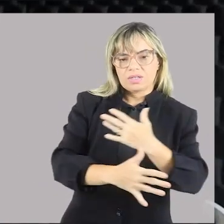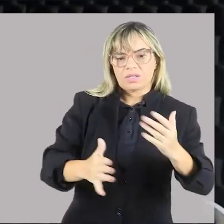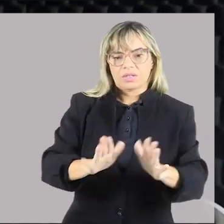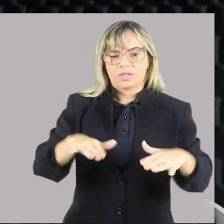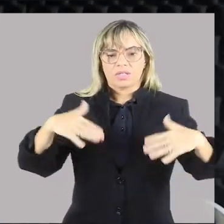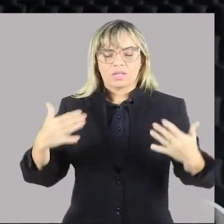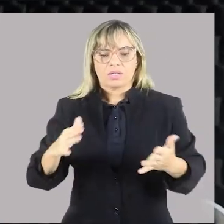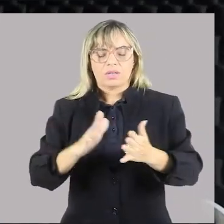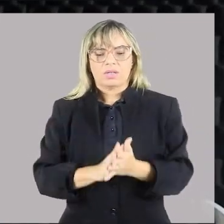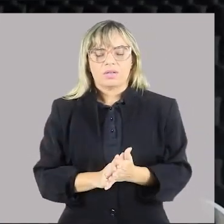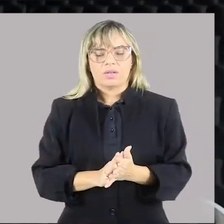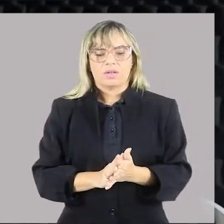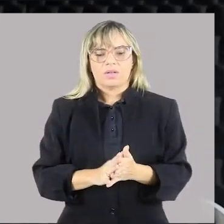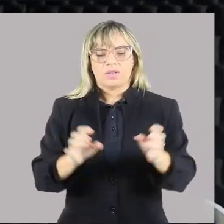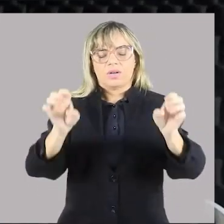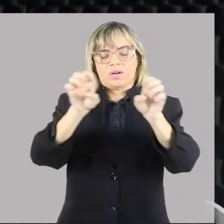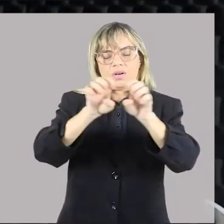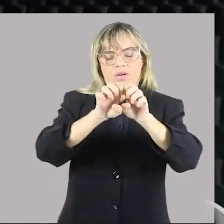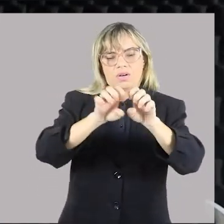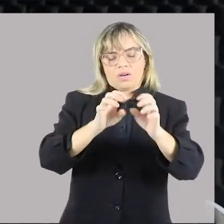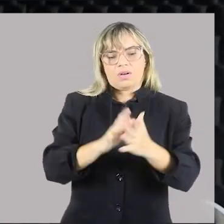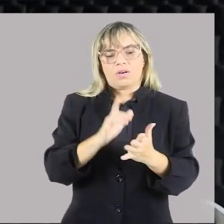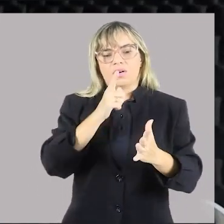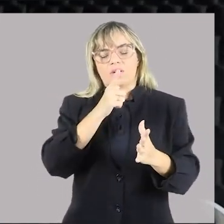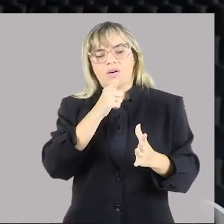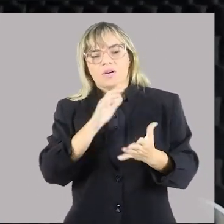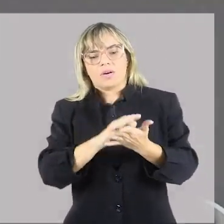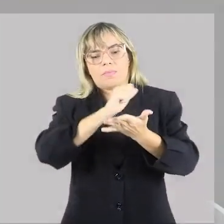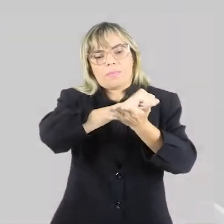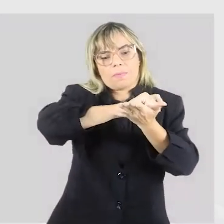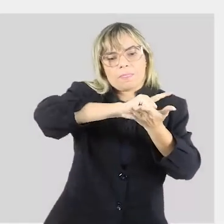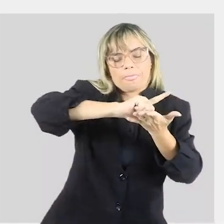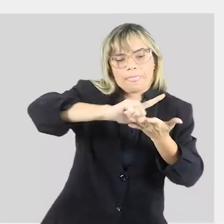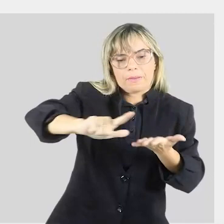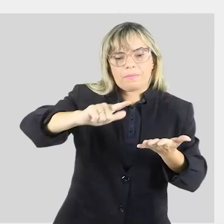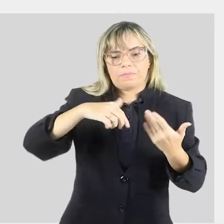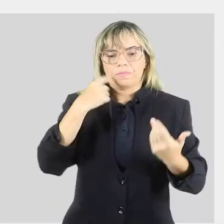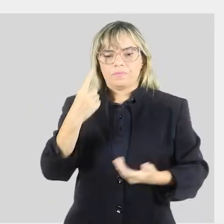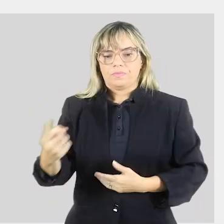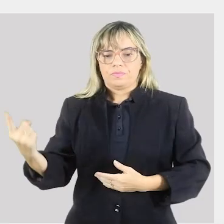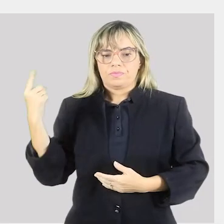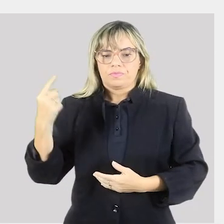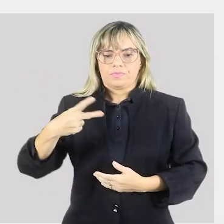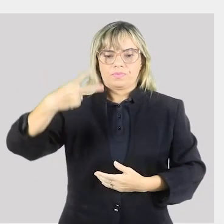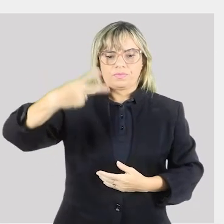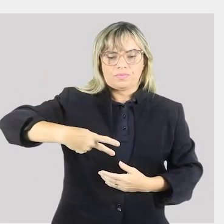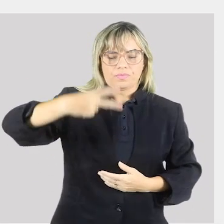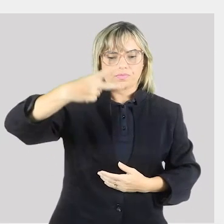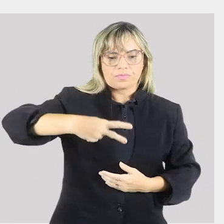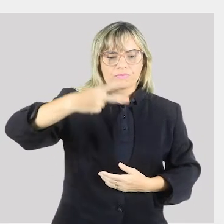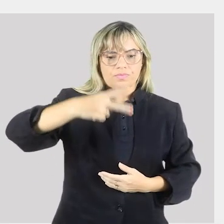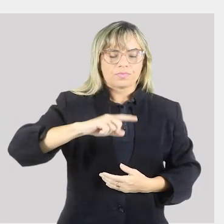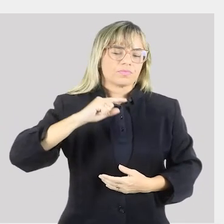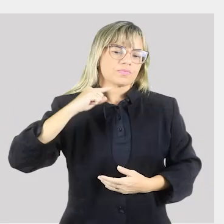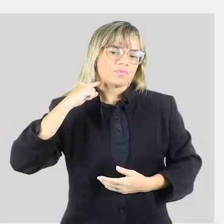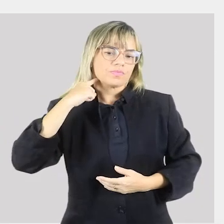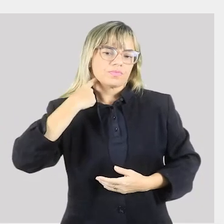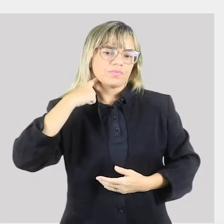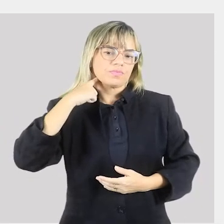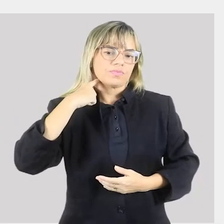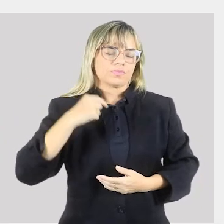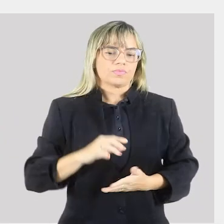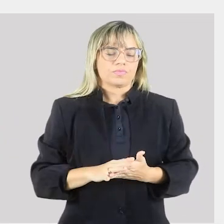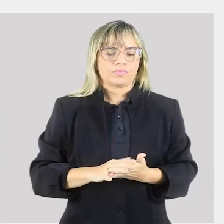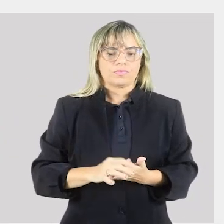básico. Entretanto, eu quero dar ênfase a esses dois probleminhas. Lixo, em que, na verdade, existe até uma